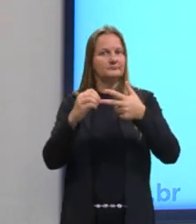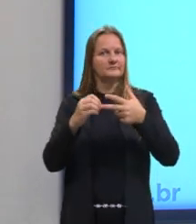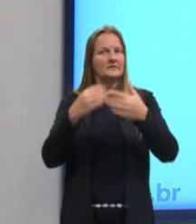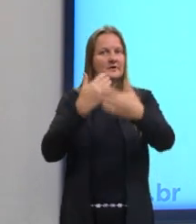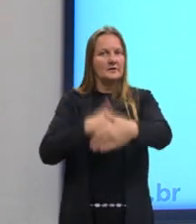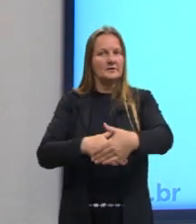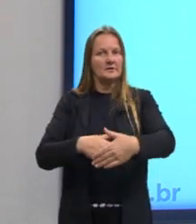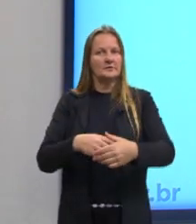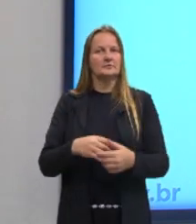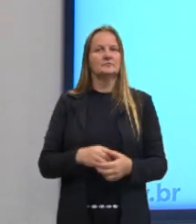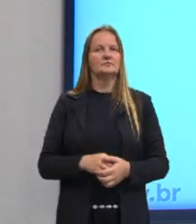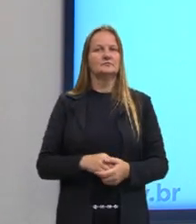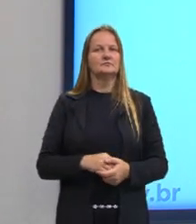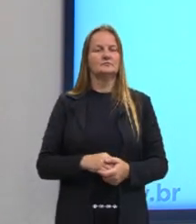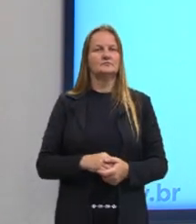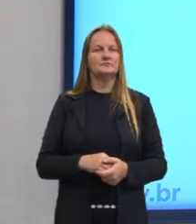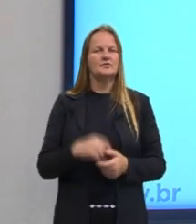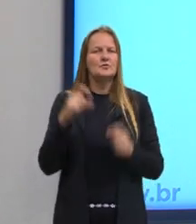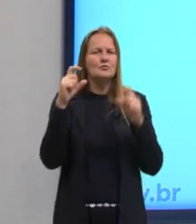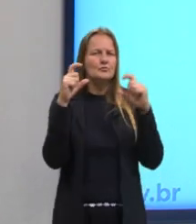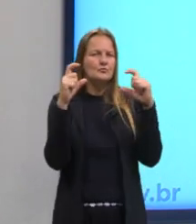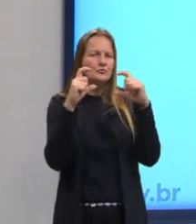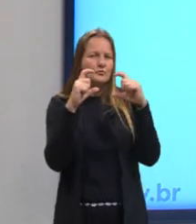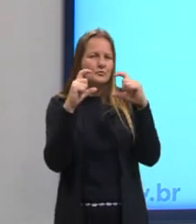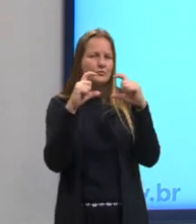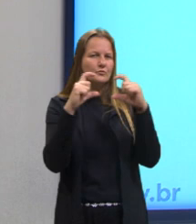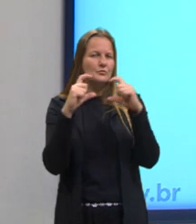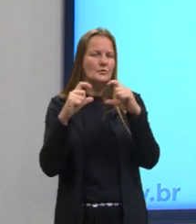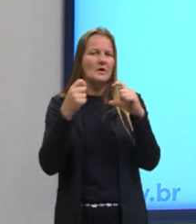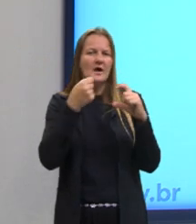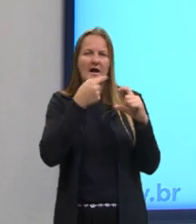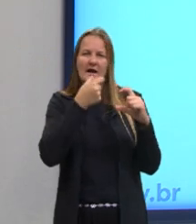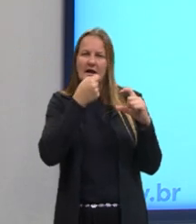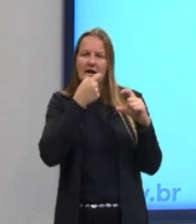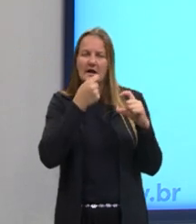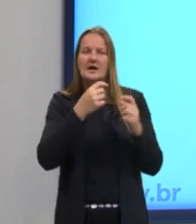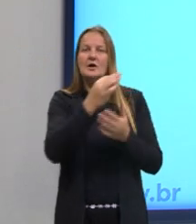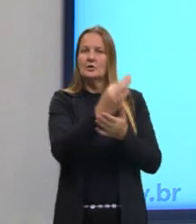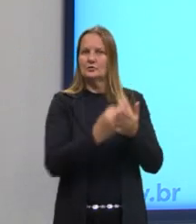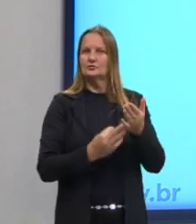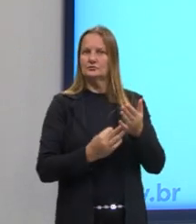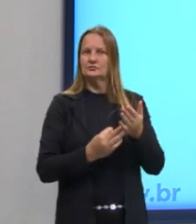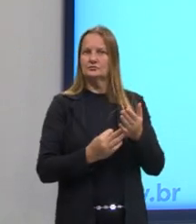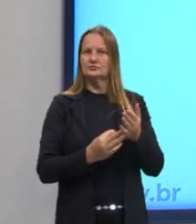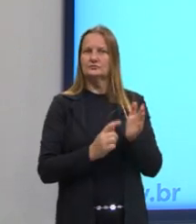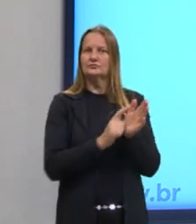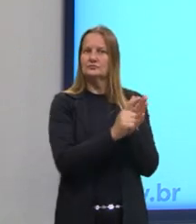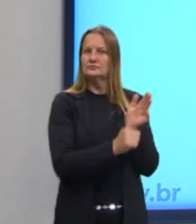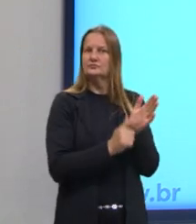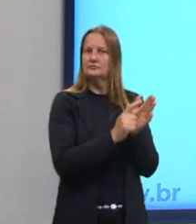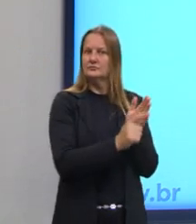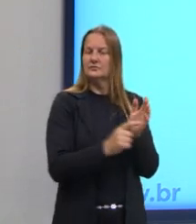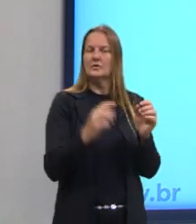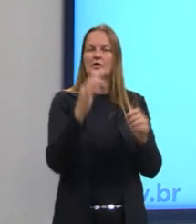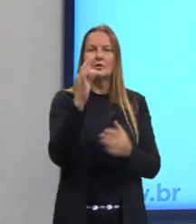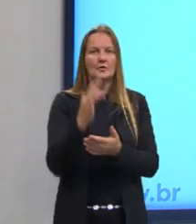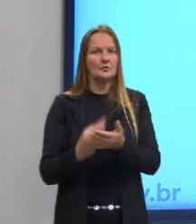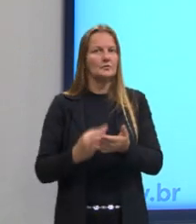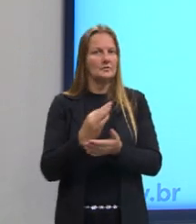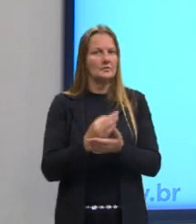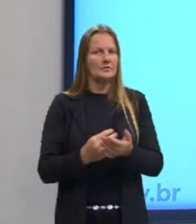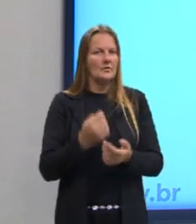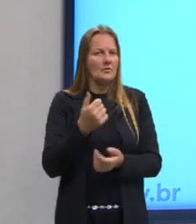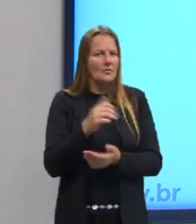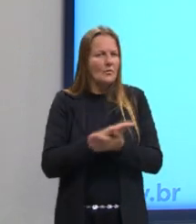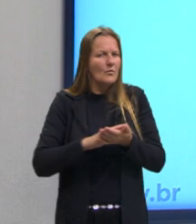do Enem, a CHARGE é um gênero textual que já fazia alguns anos que não estava aparecendo no